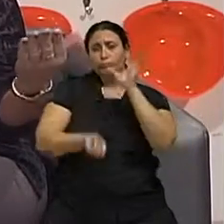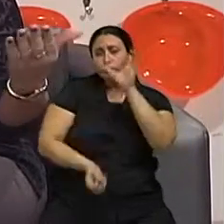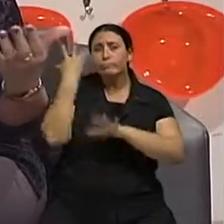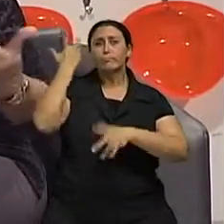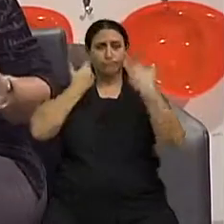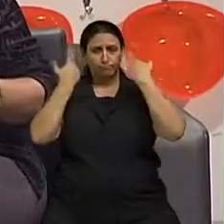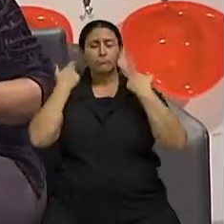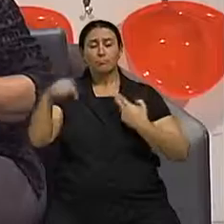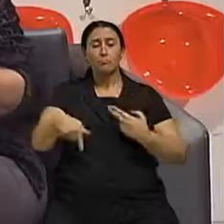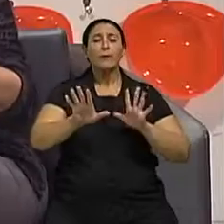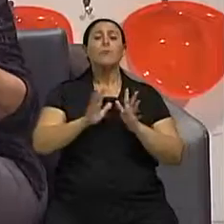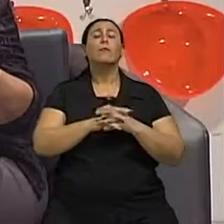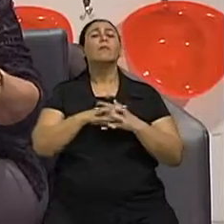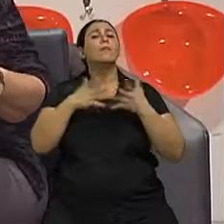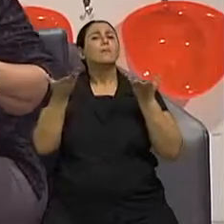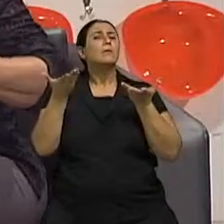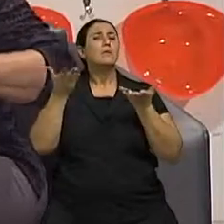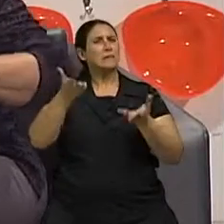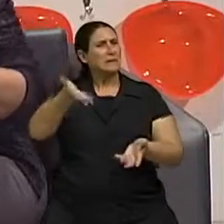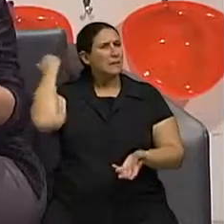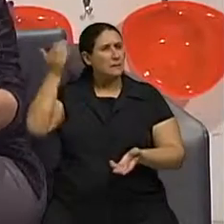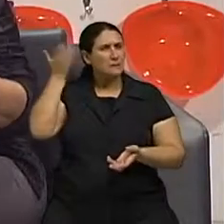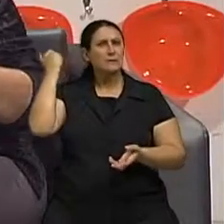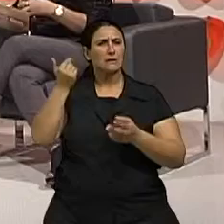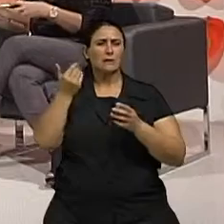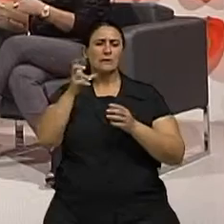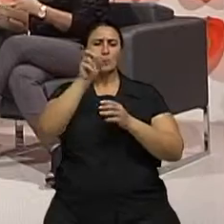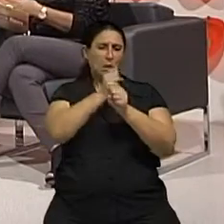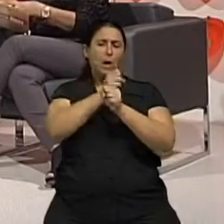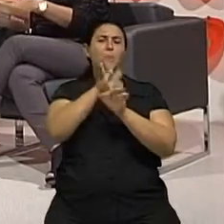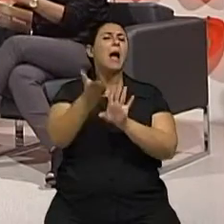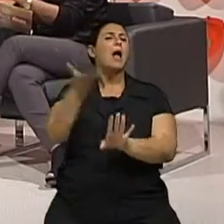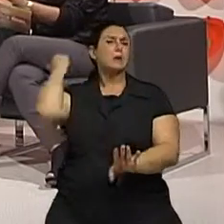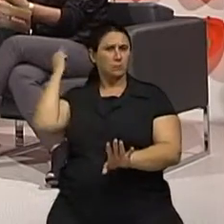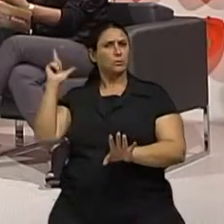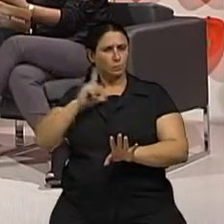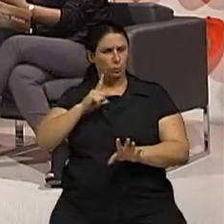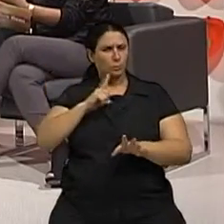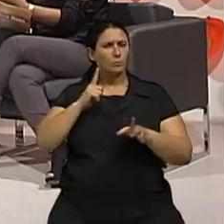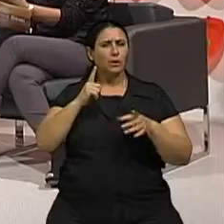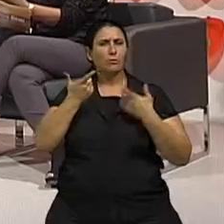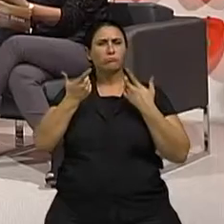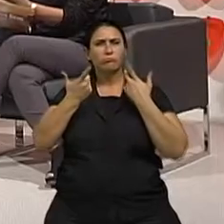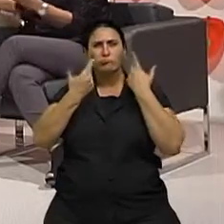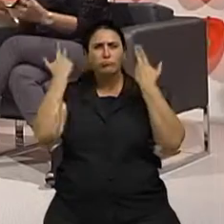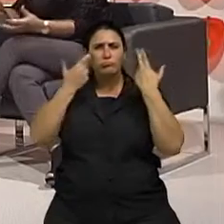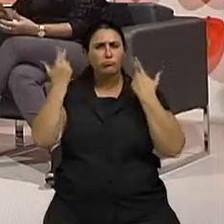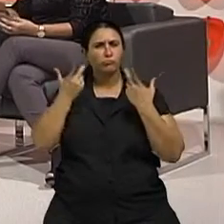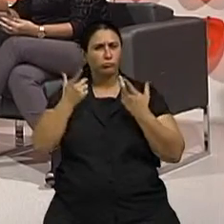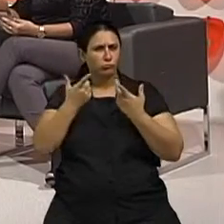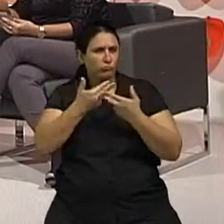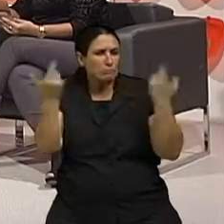anos atrás se faziam grandes incisões ou maiores incisões. Eu posso chamar isso de mais invasiva, né, doutor? Você como dizia assim,